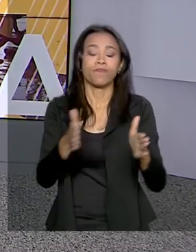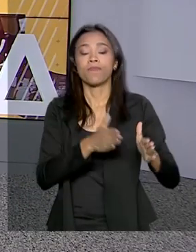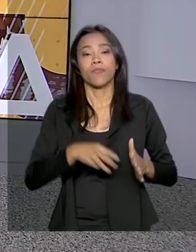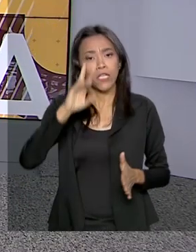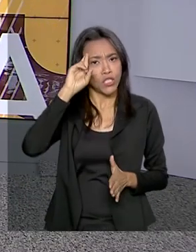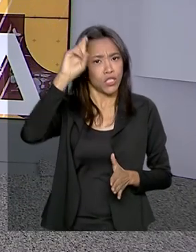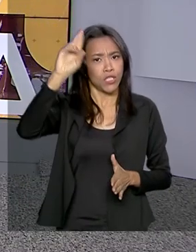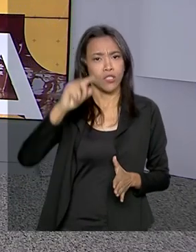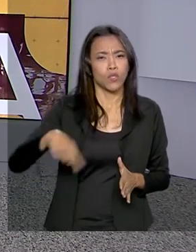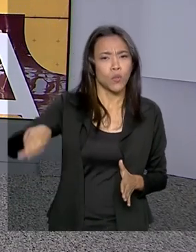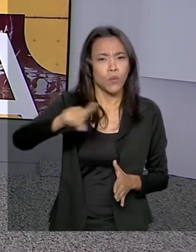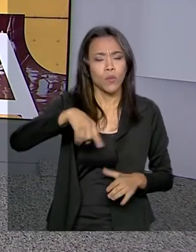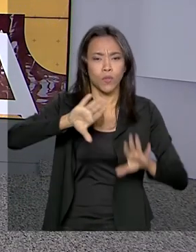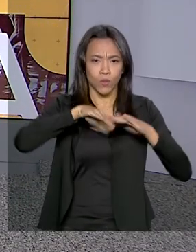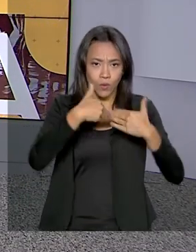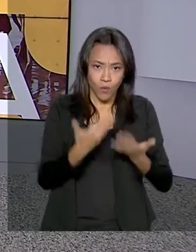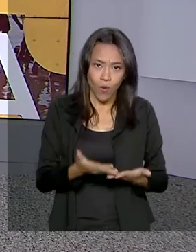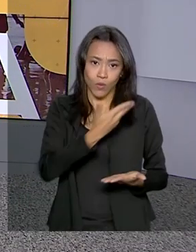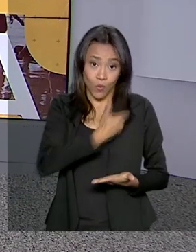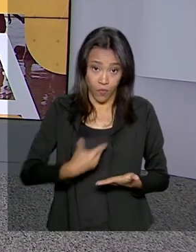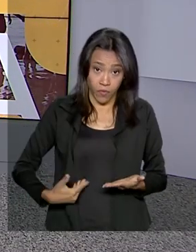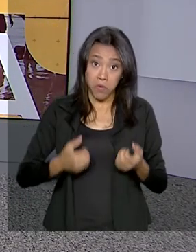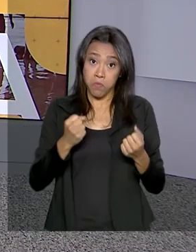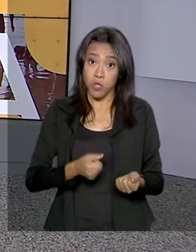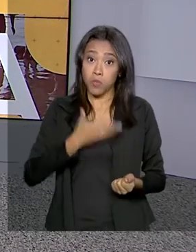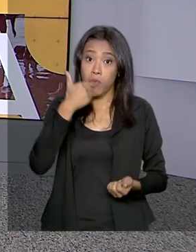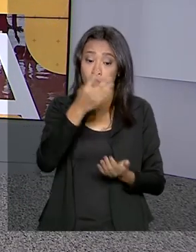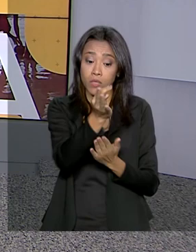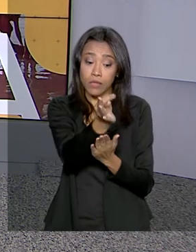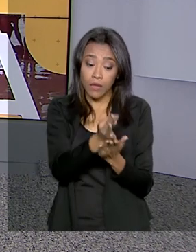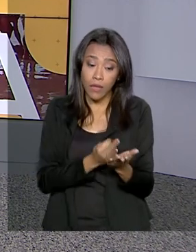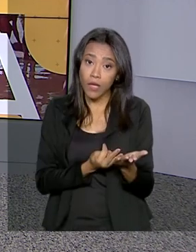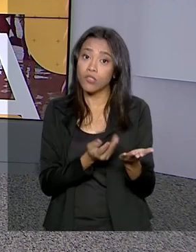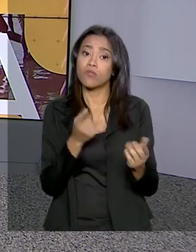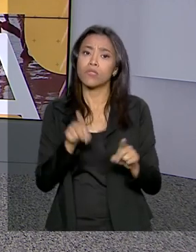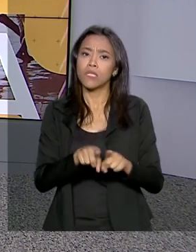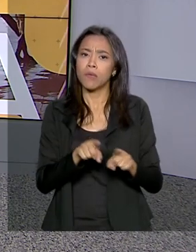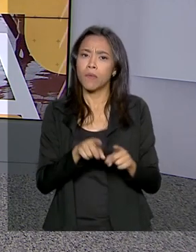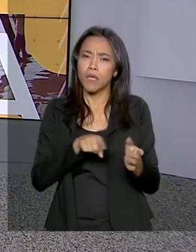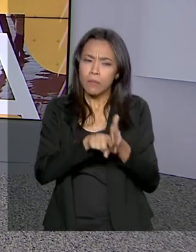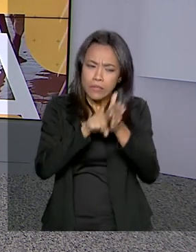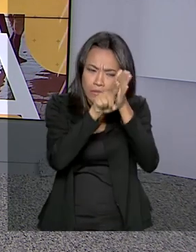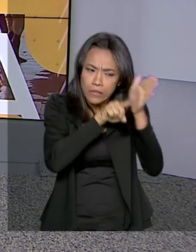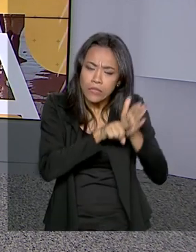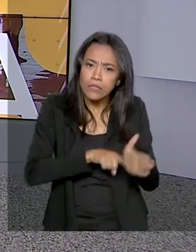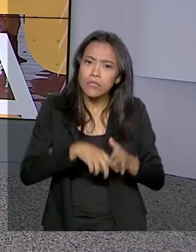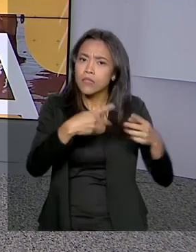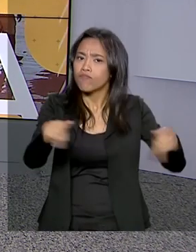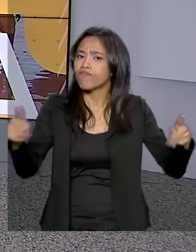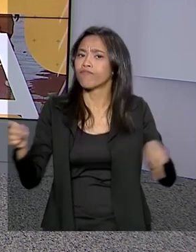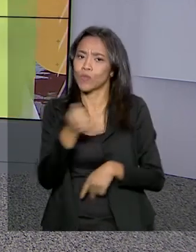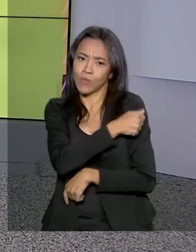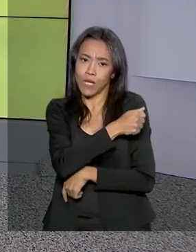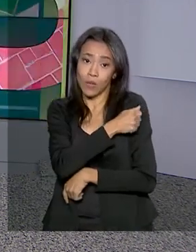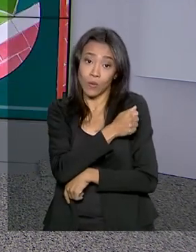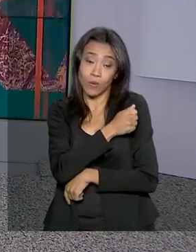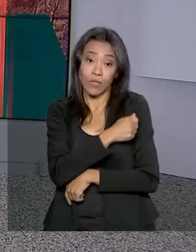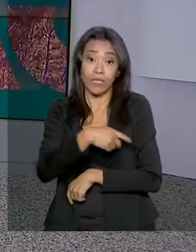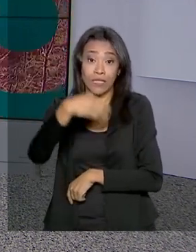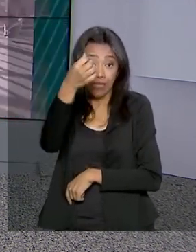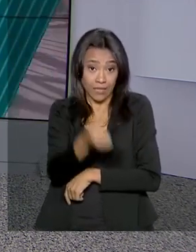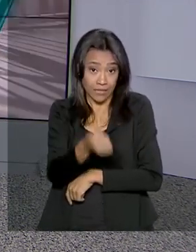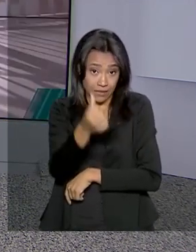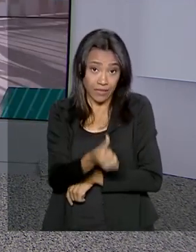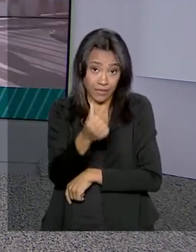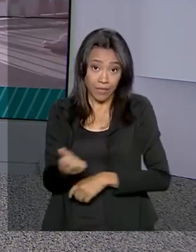escolas públicas já podem enviar os melhores textos e documentários produzidos por estudantes para a Sexta Olimpíada da Língua